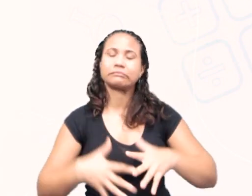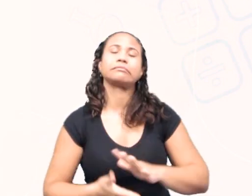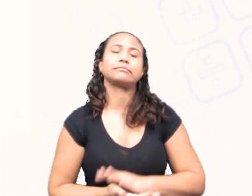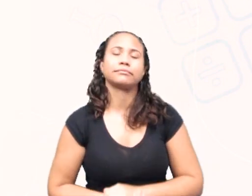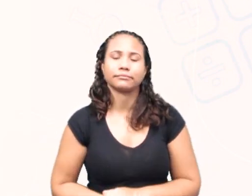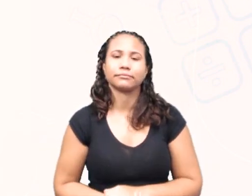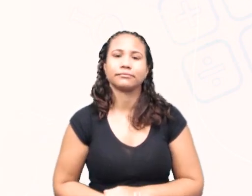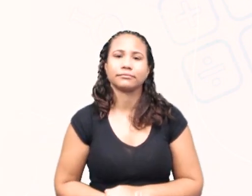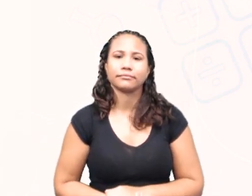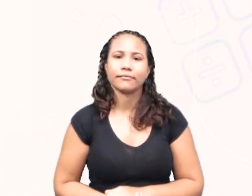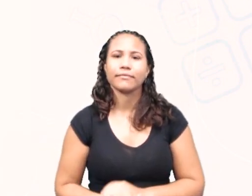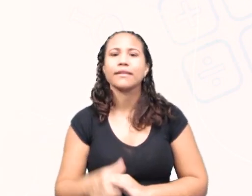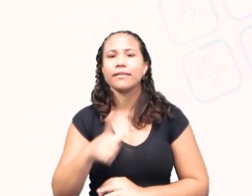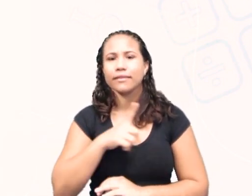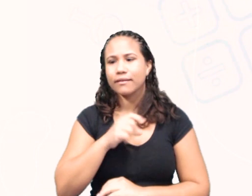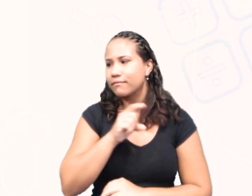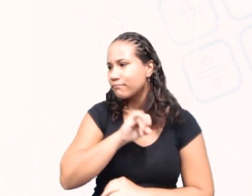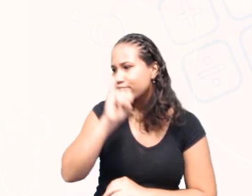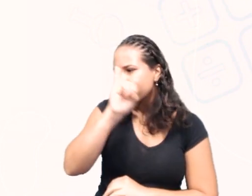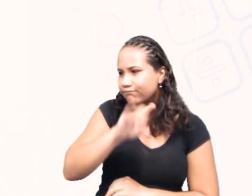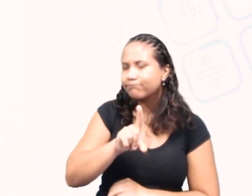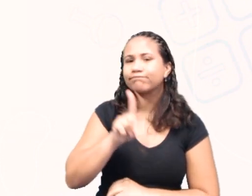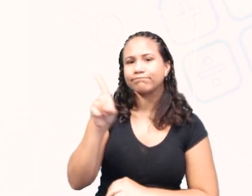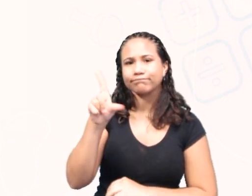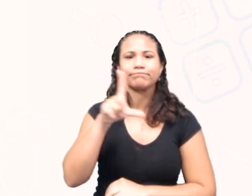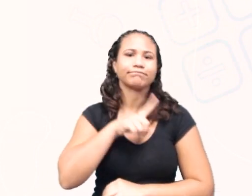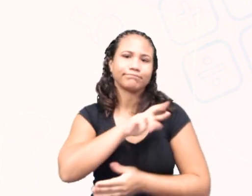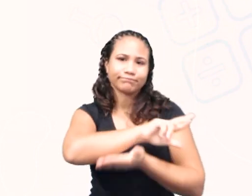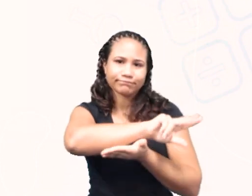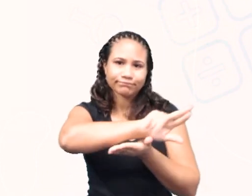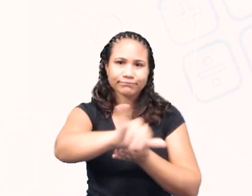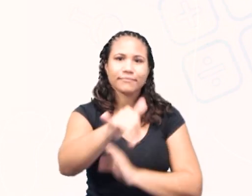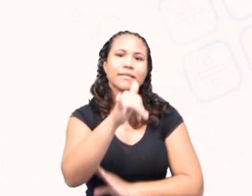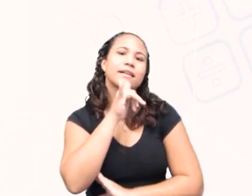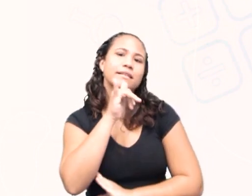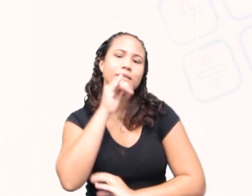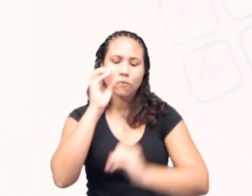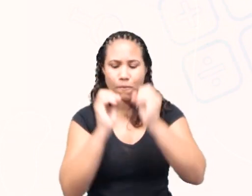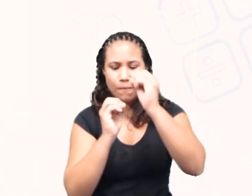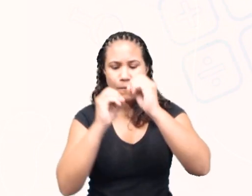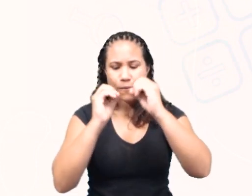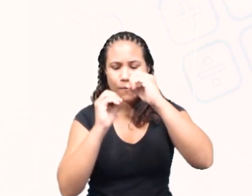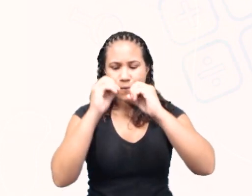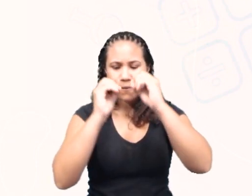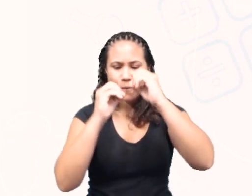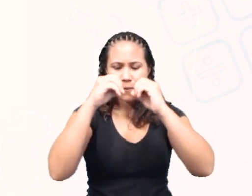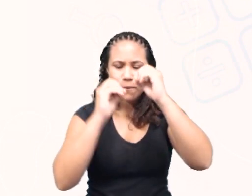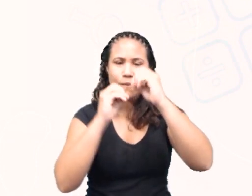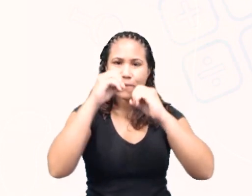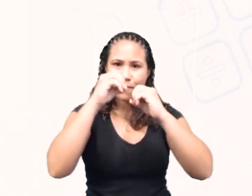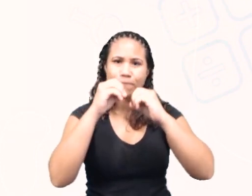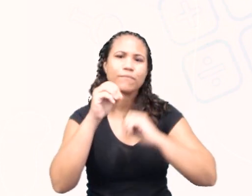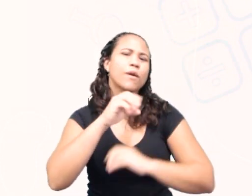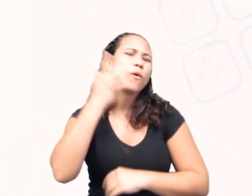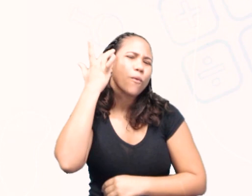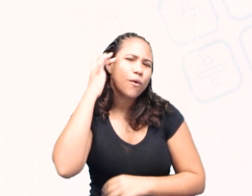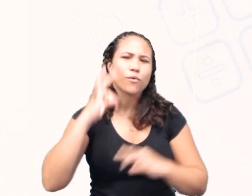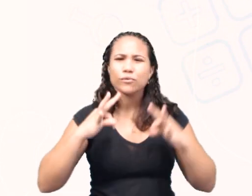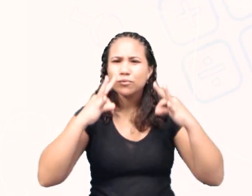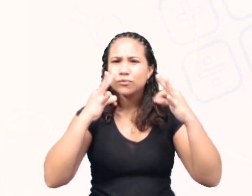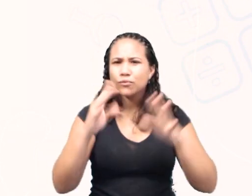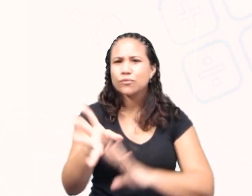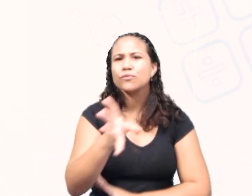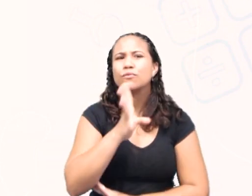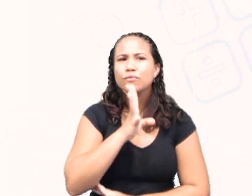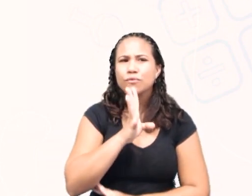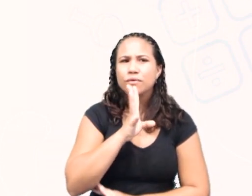Aqui nós temos exemplos de polias. Eu acho que todo mundo